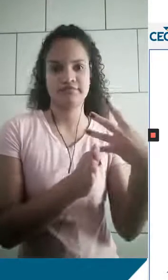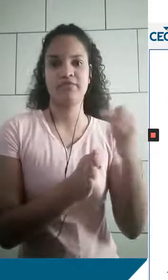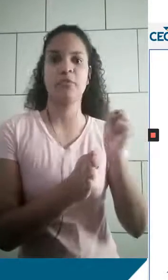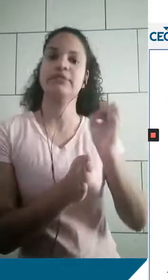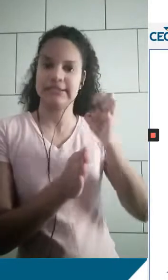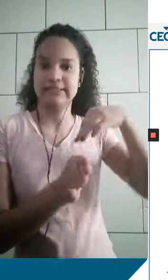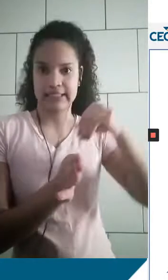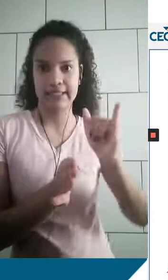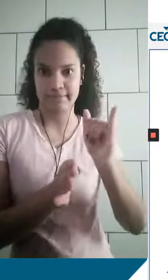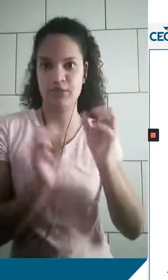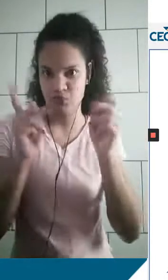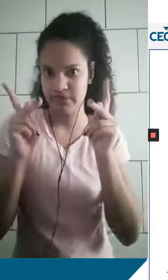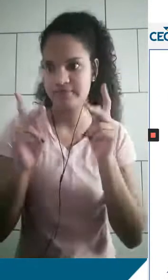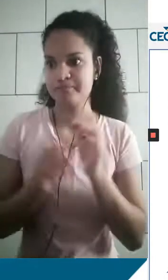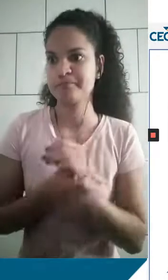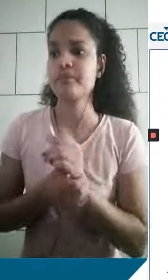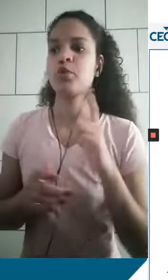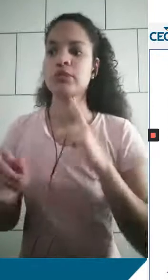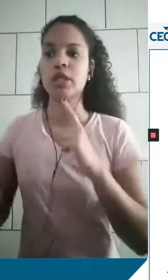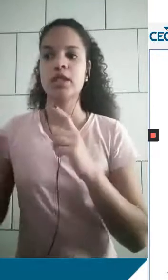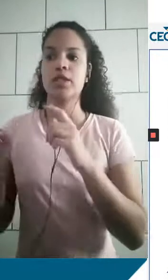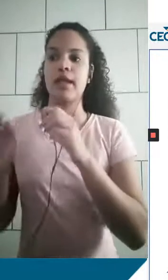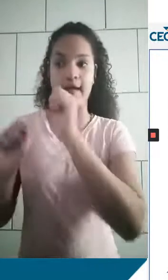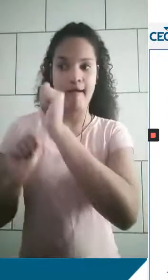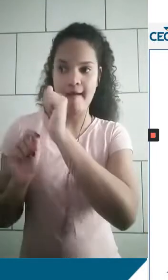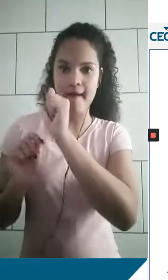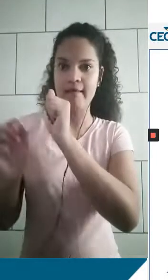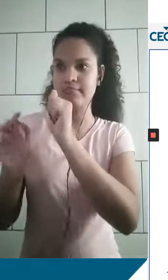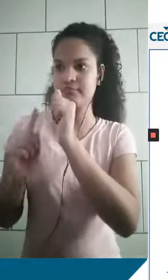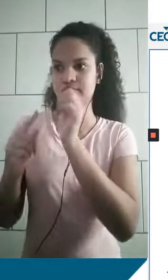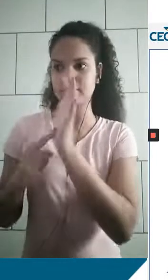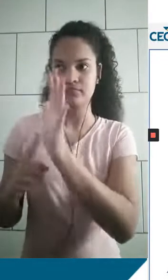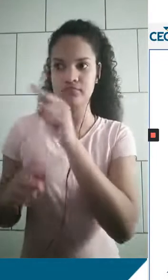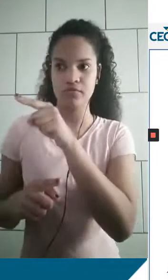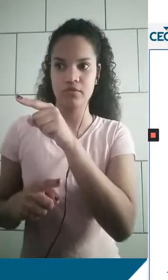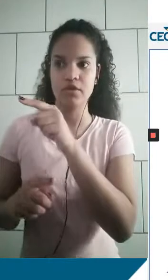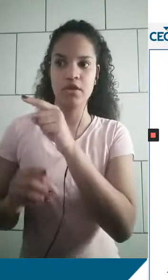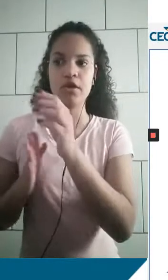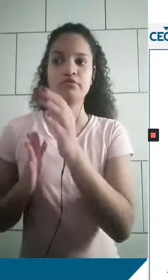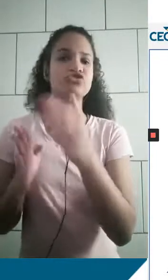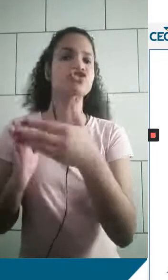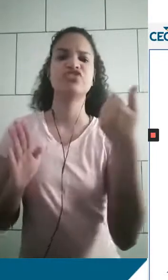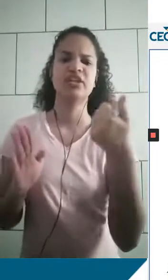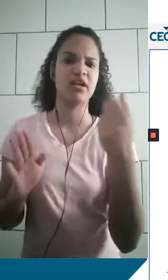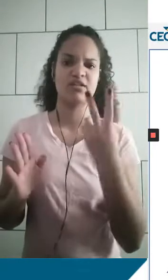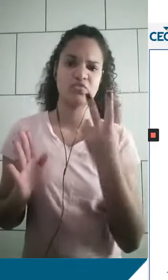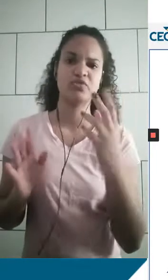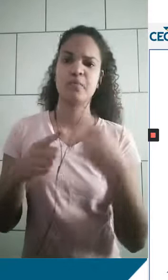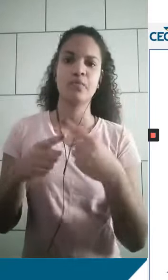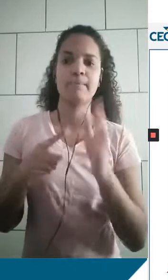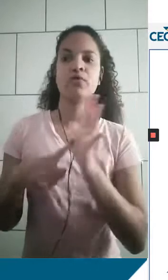Então, DNA original, A, aqui onde tem essa figura A, eu excluí as outras duas que tinham, porque elas